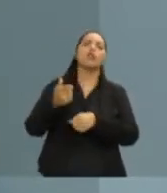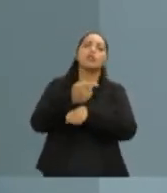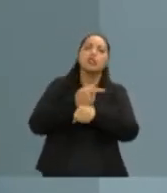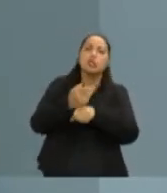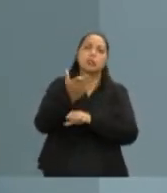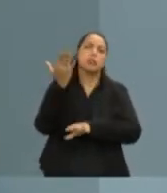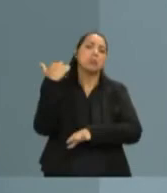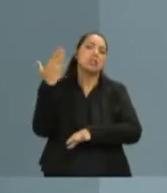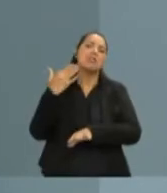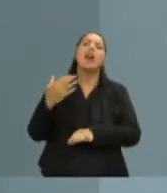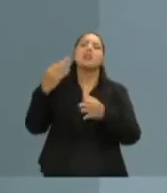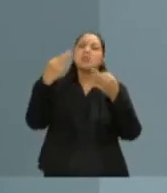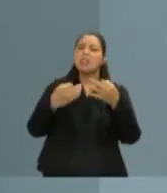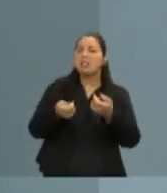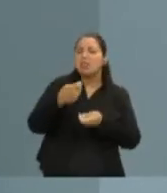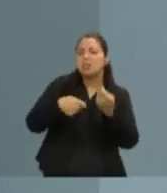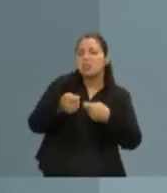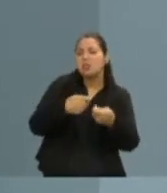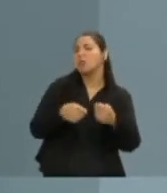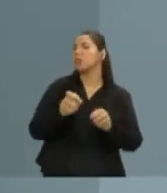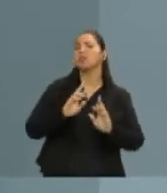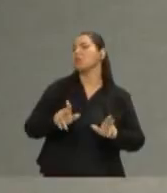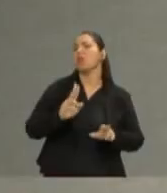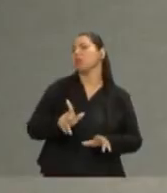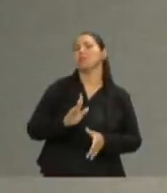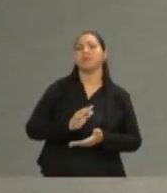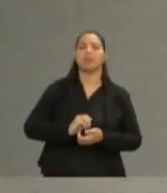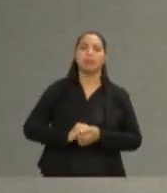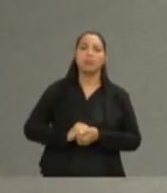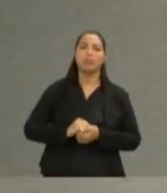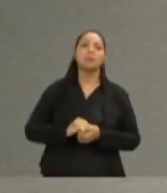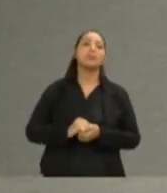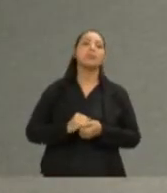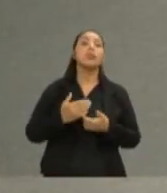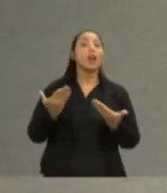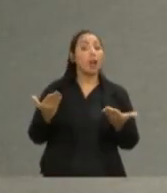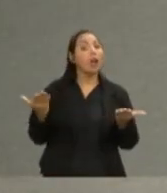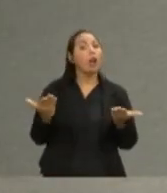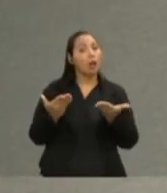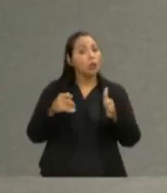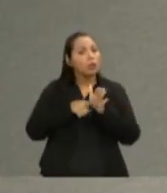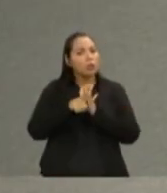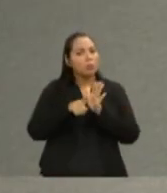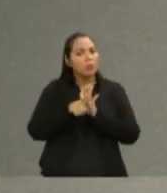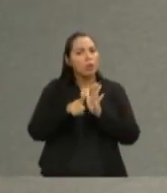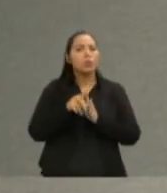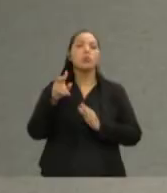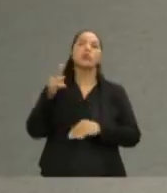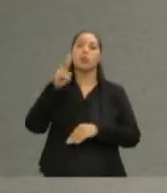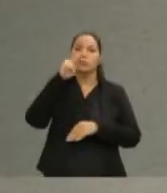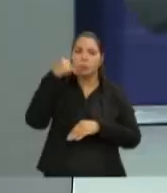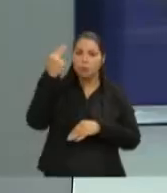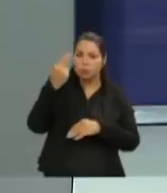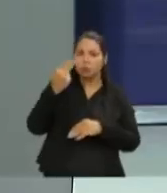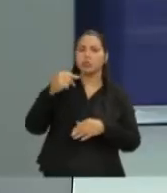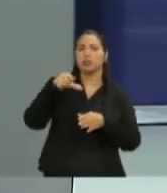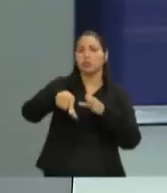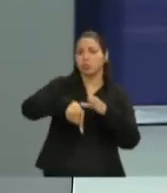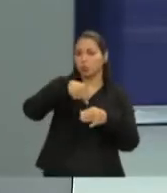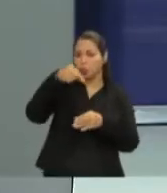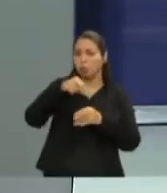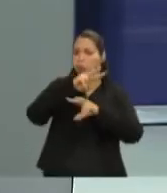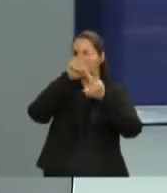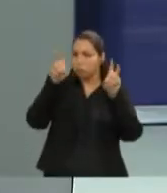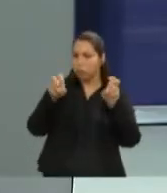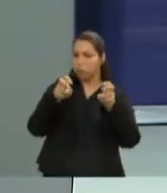certo. Difícil acreditar que nos próximos quatro anos daria. Quem pergunta agora é o candidato Pasolini. Vamos ao sorteio do próximo tema.